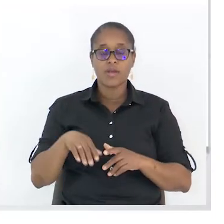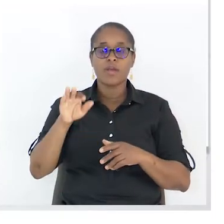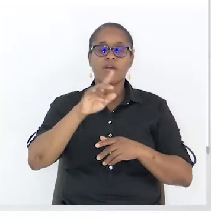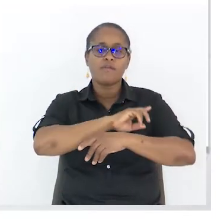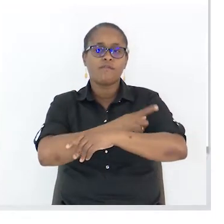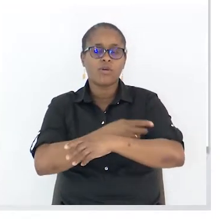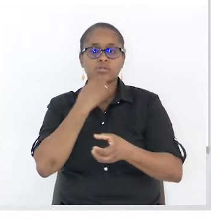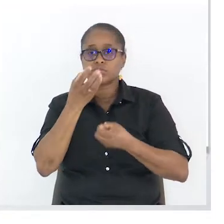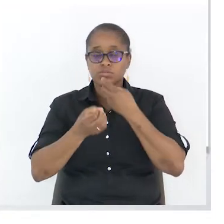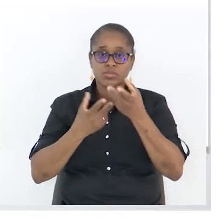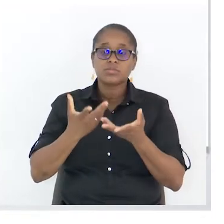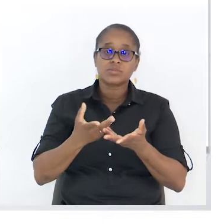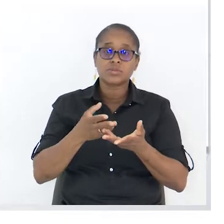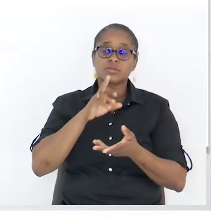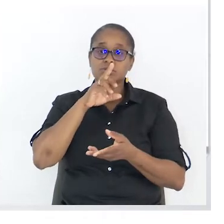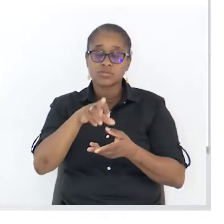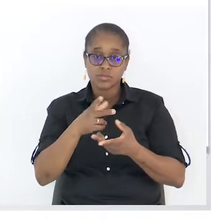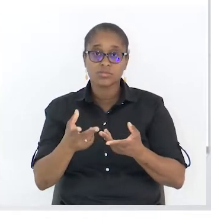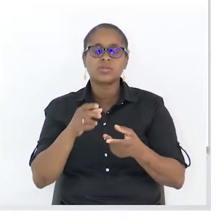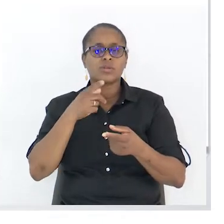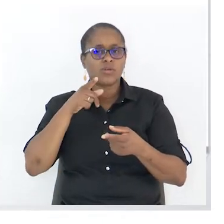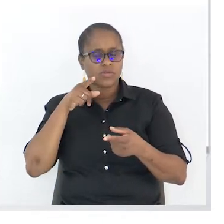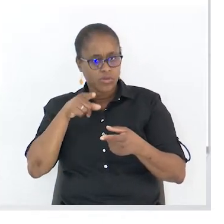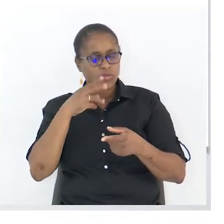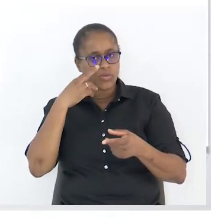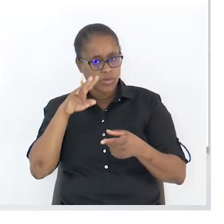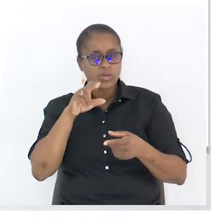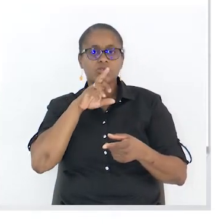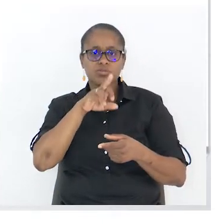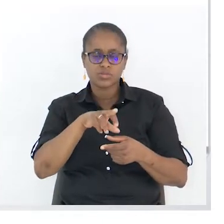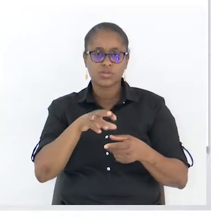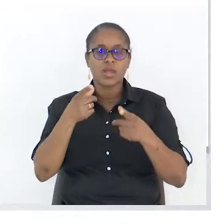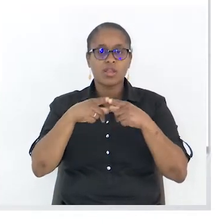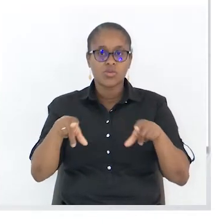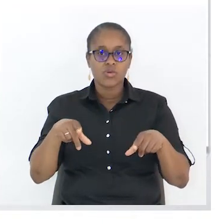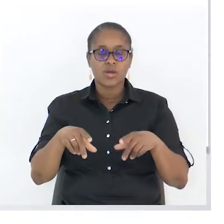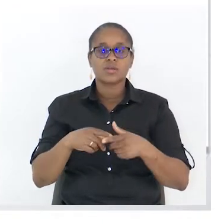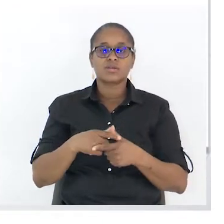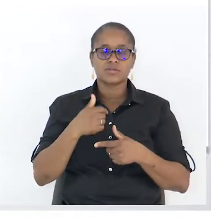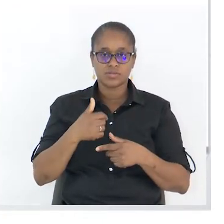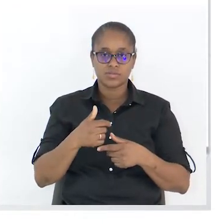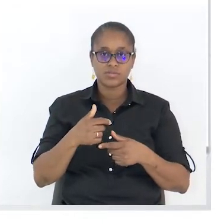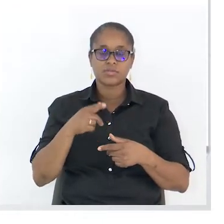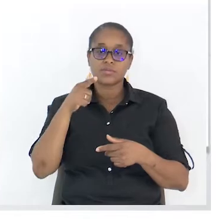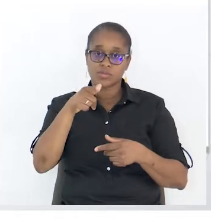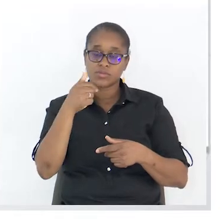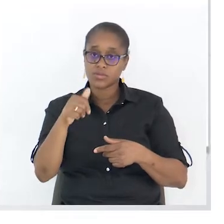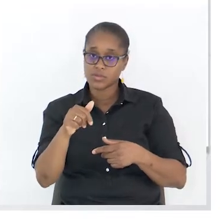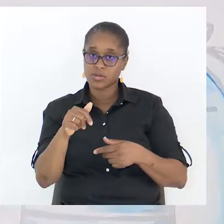fortes argumentos e soluções. Foca nas soluções. E a linguagem persuasiva. Tu tens que agir.